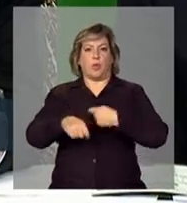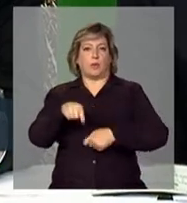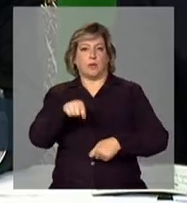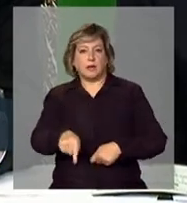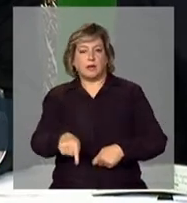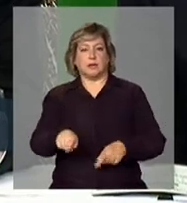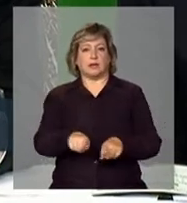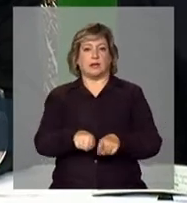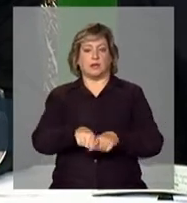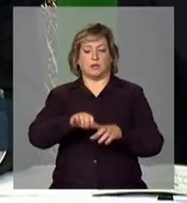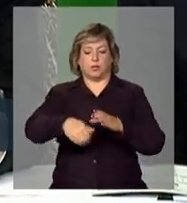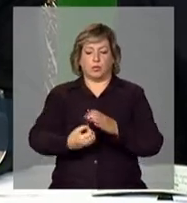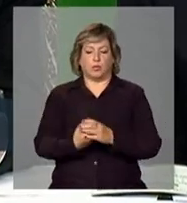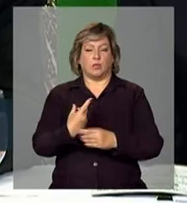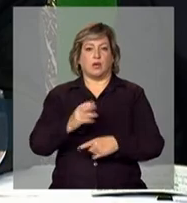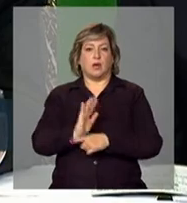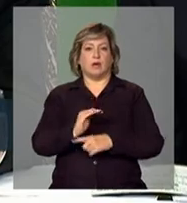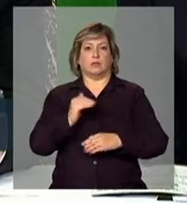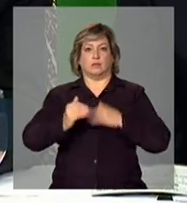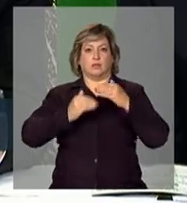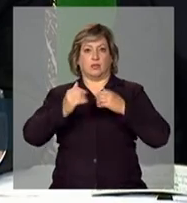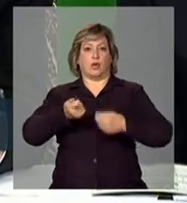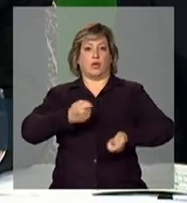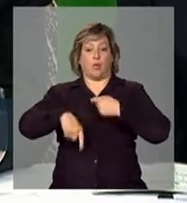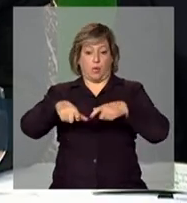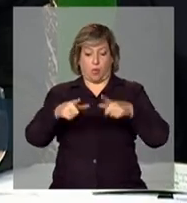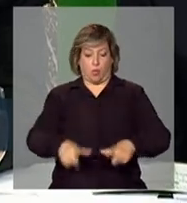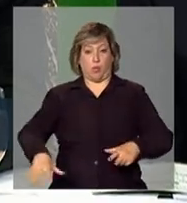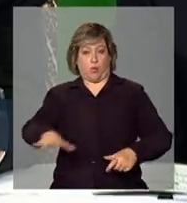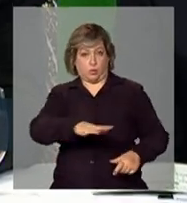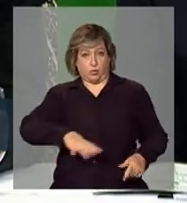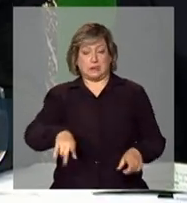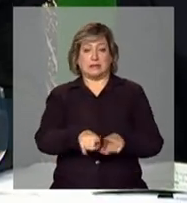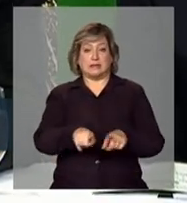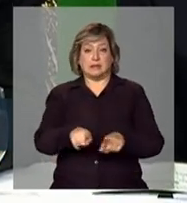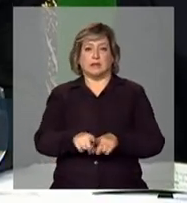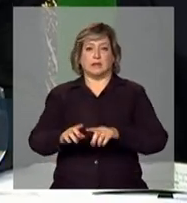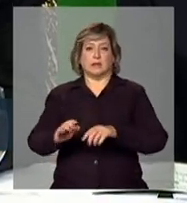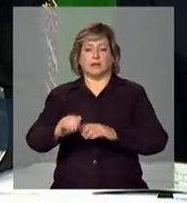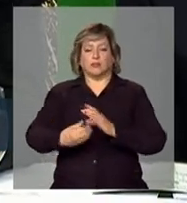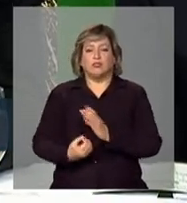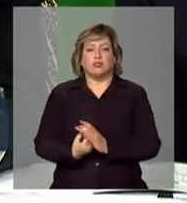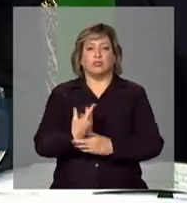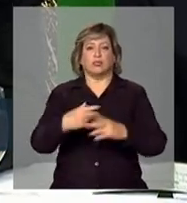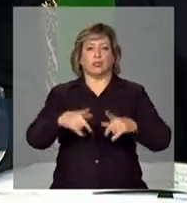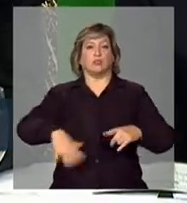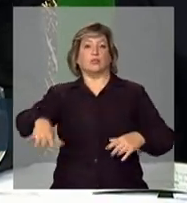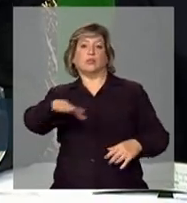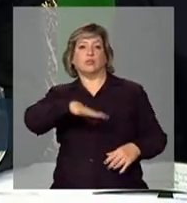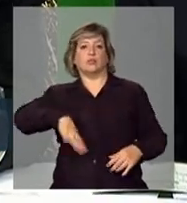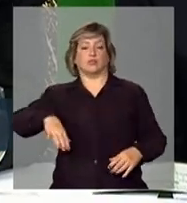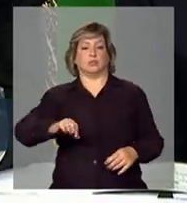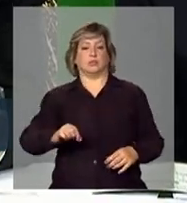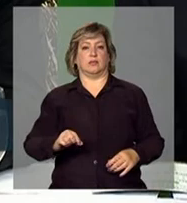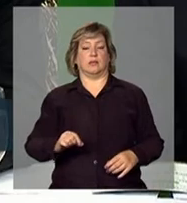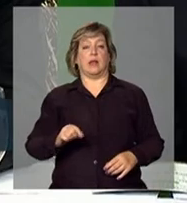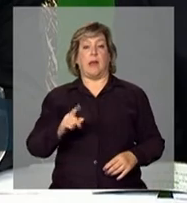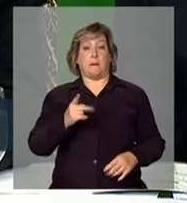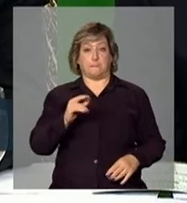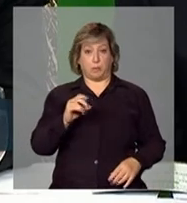da produção, para o desenvolvimento socioeconômico dessa região, pela produtividade dessas regiões. Os produtos,